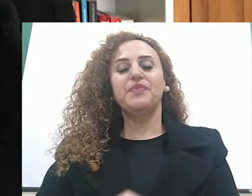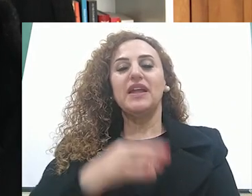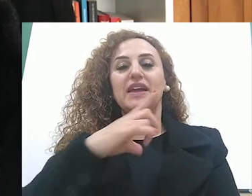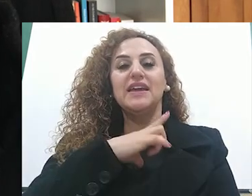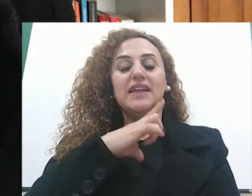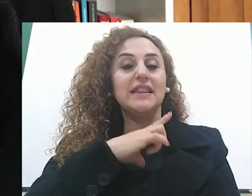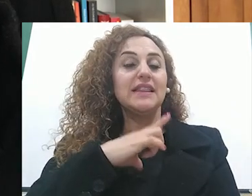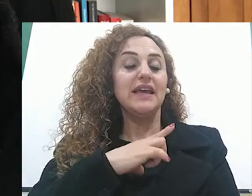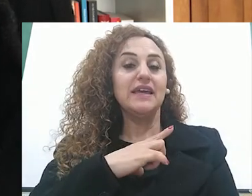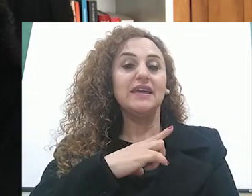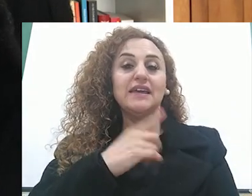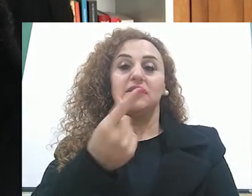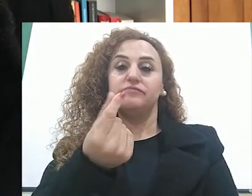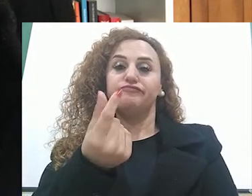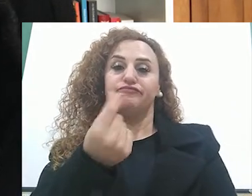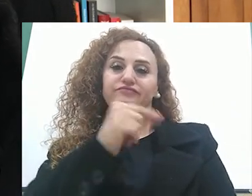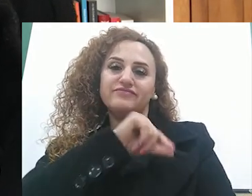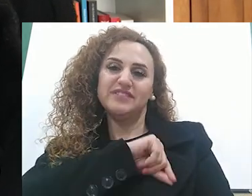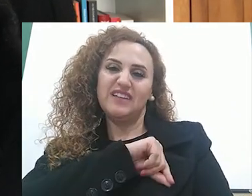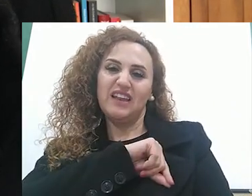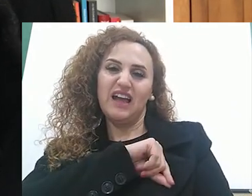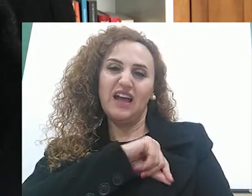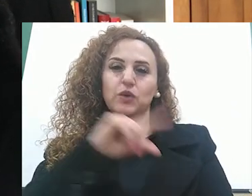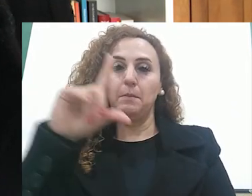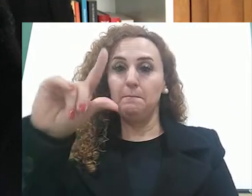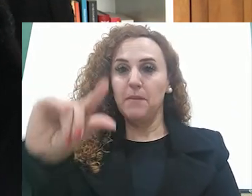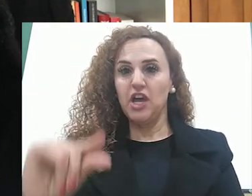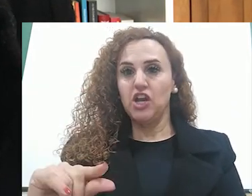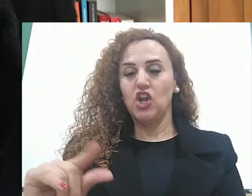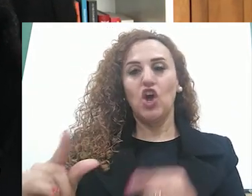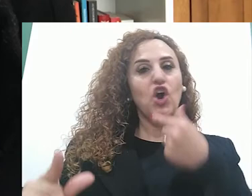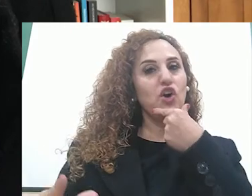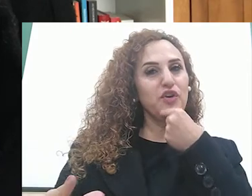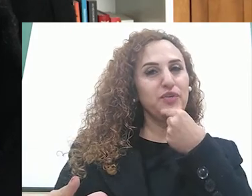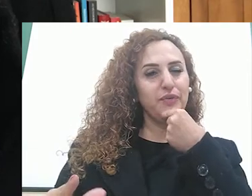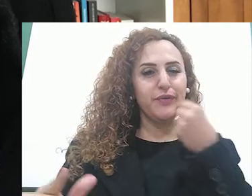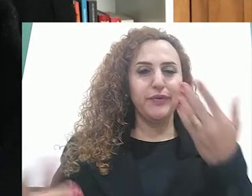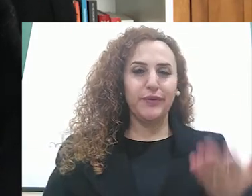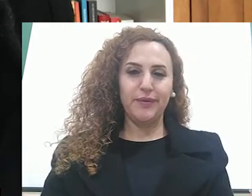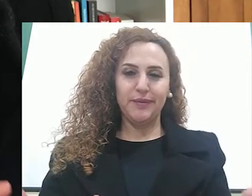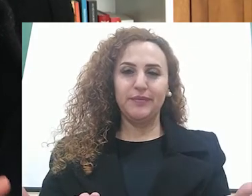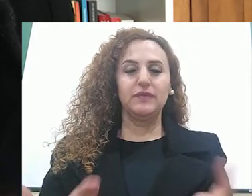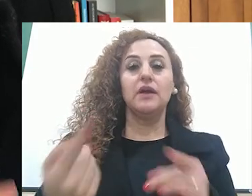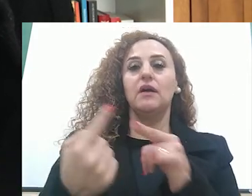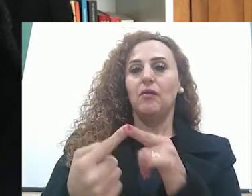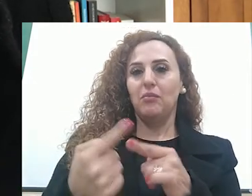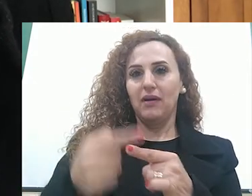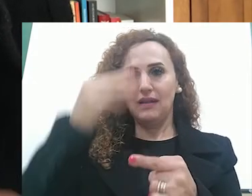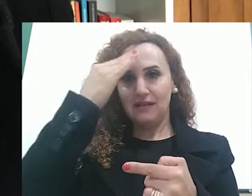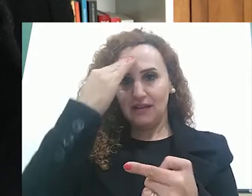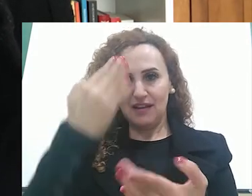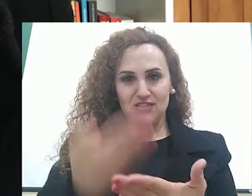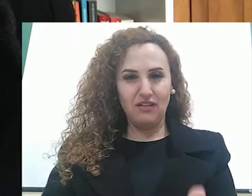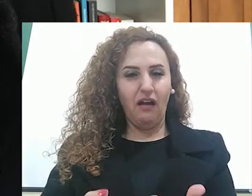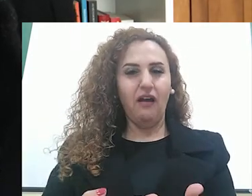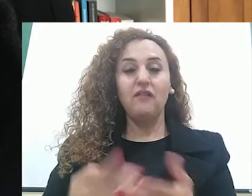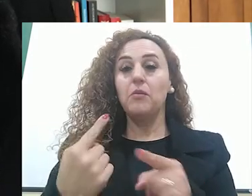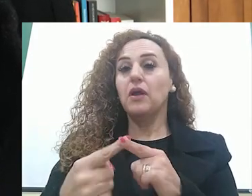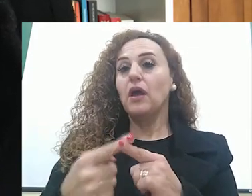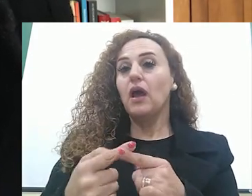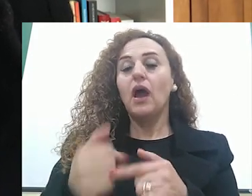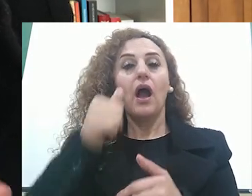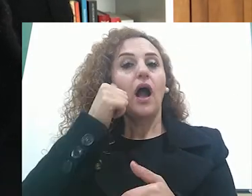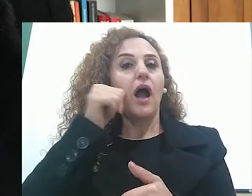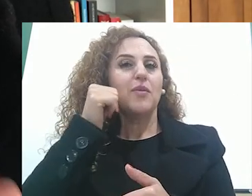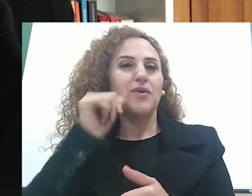pagos para essas professoras, eles eram mais baixos do que os salários pagos aos homens. Isso porque se acreditava nesse período que a